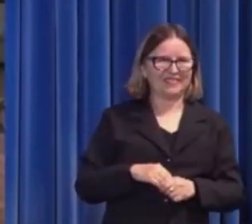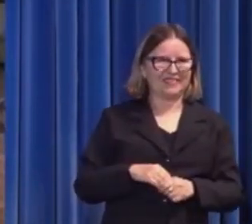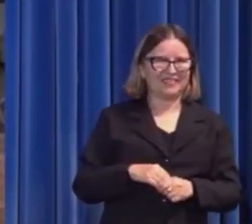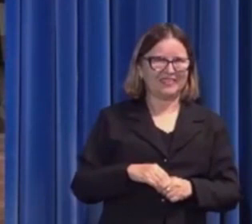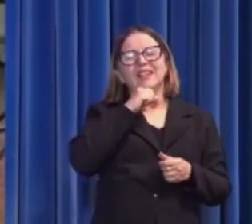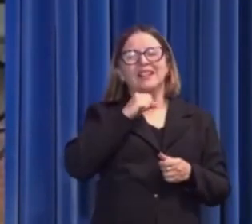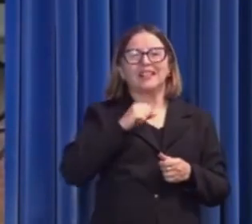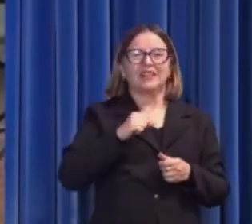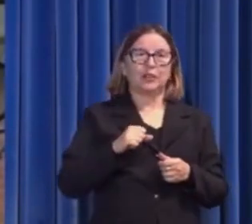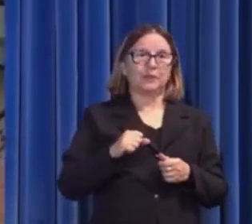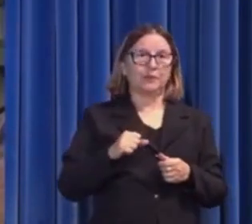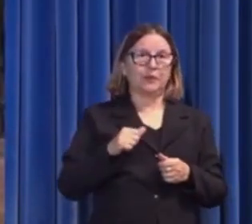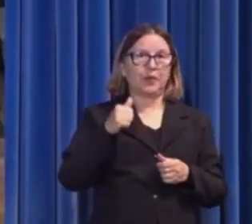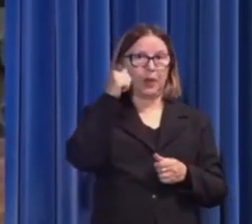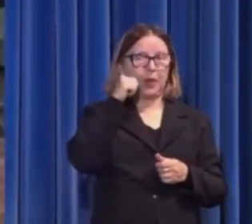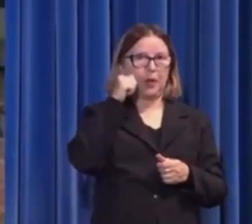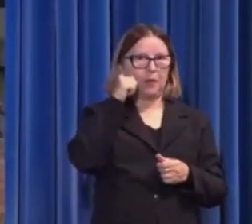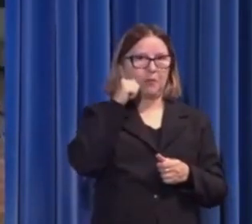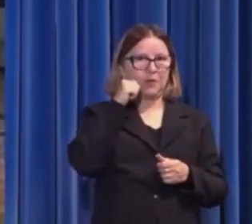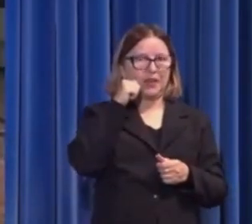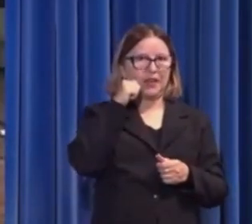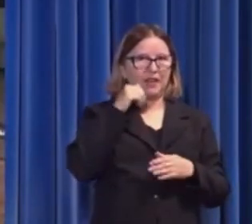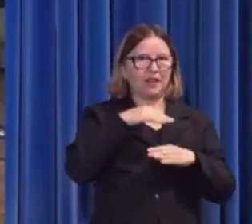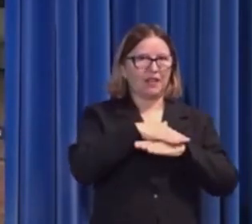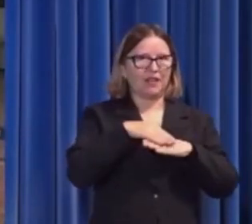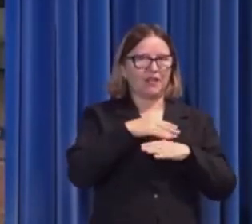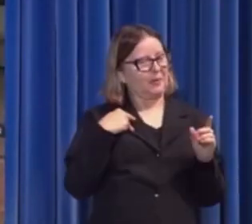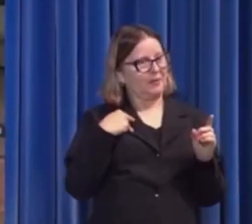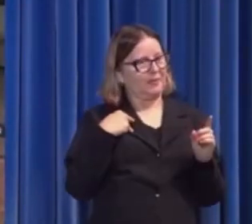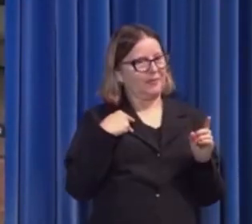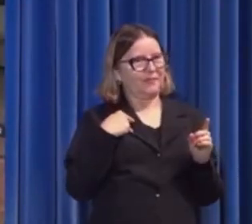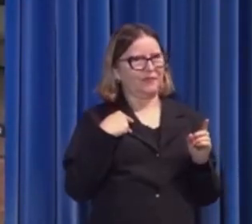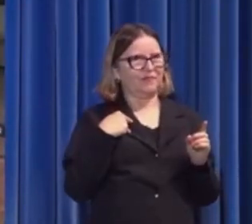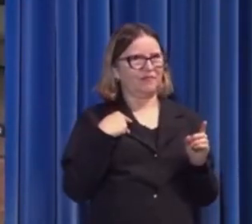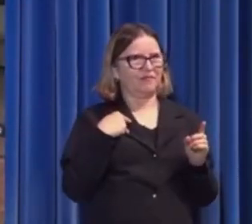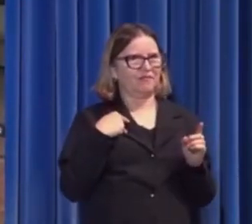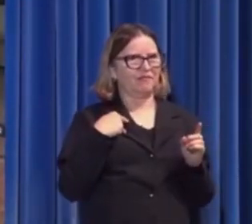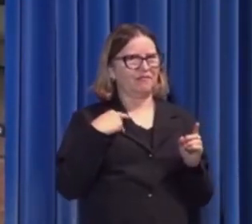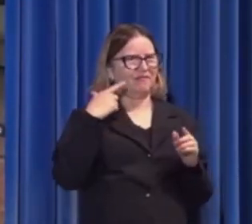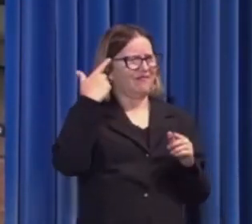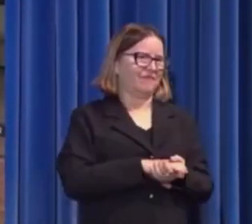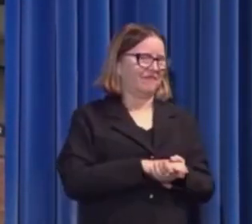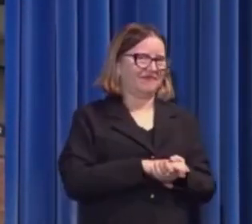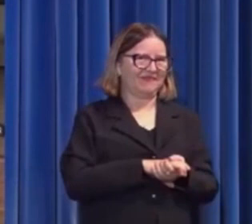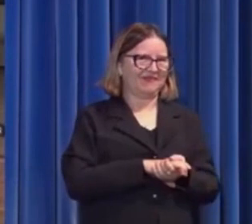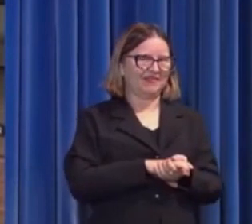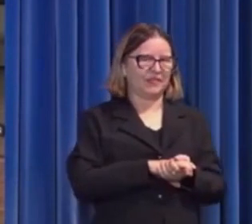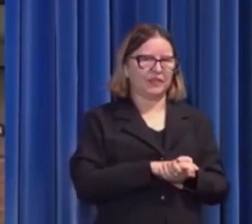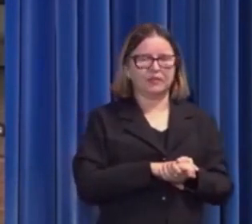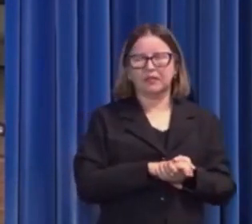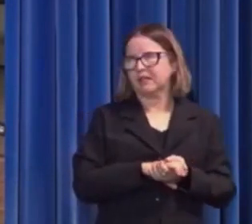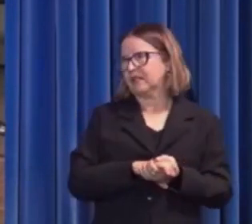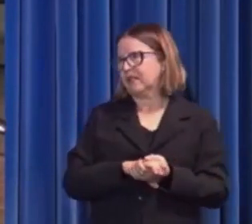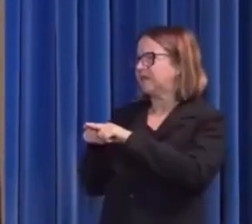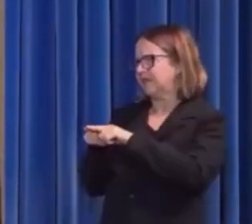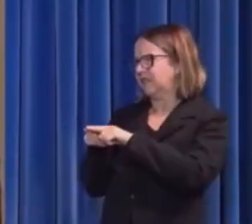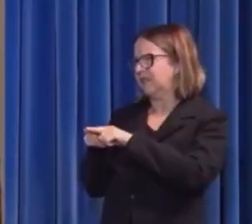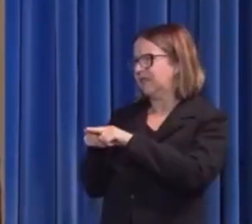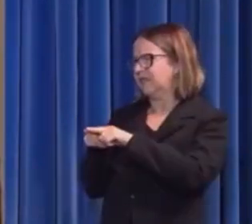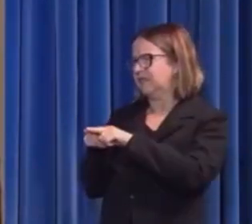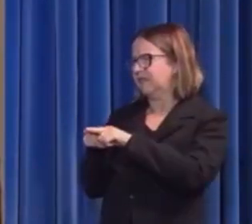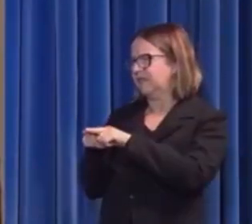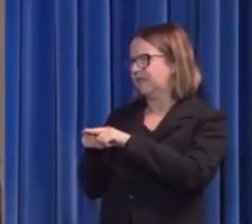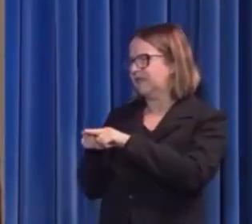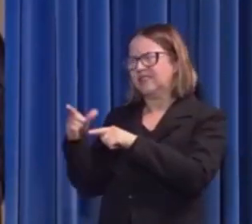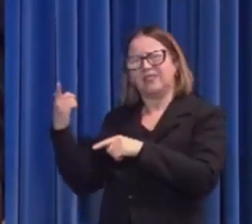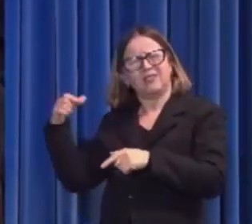história é bem velha. A mulher chegou para o pastor e disse assim, Pastor, não consigo mais viver com meu marido. Ela disse, minha irmã, você não